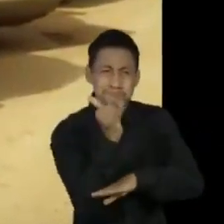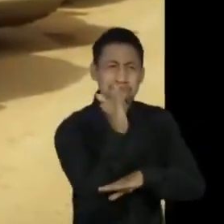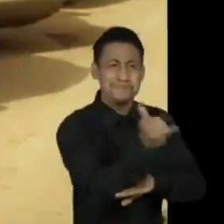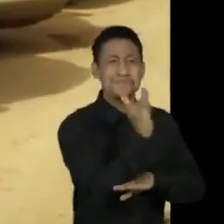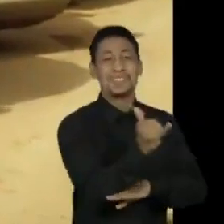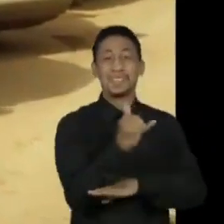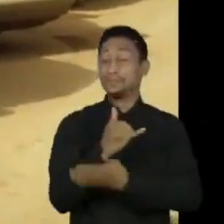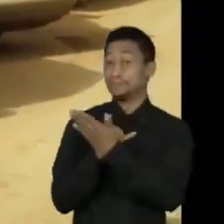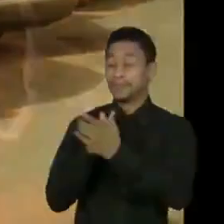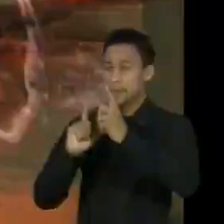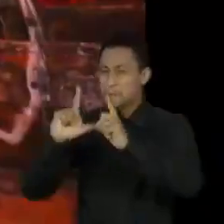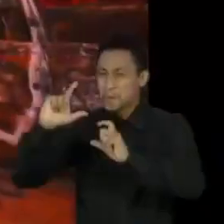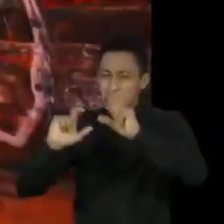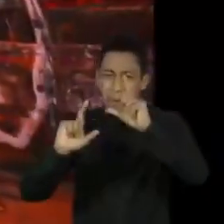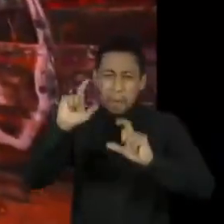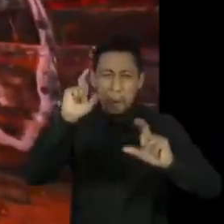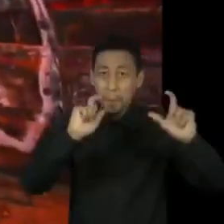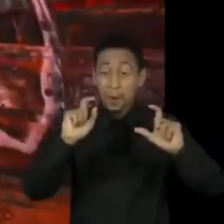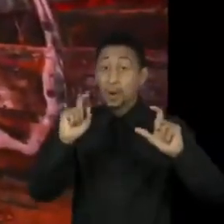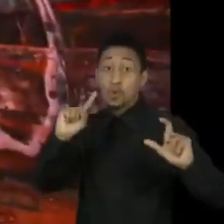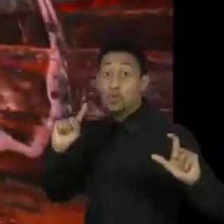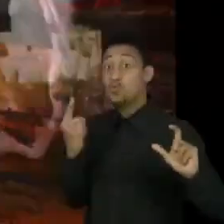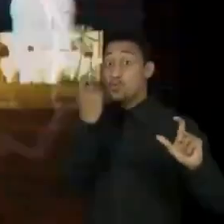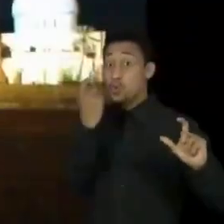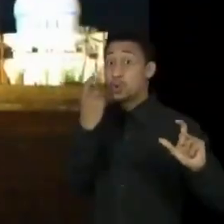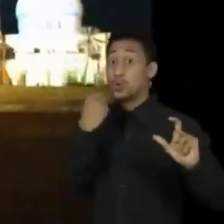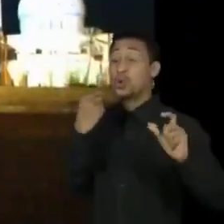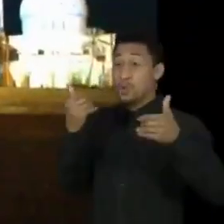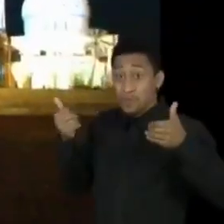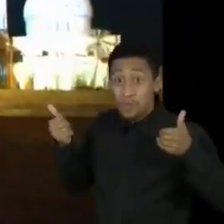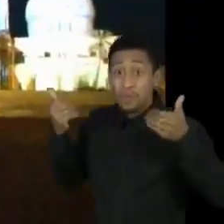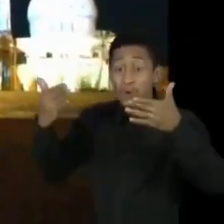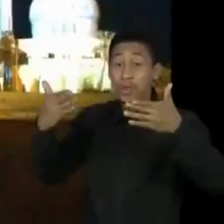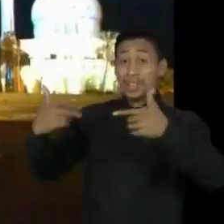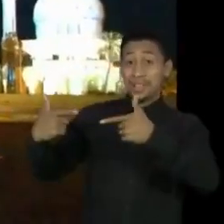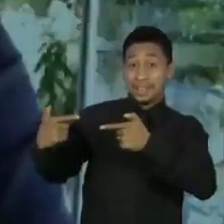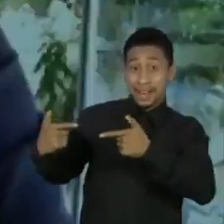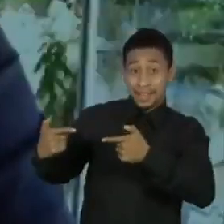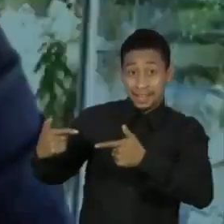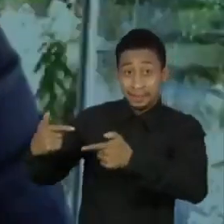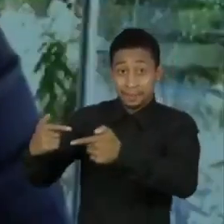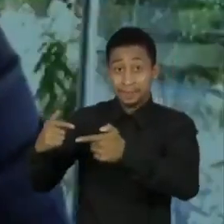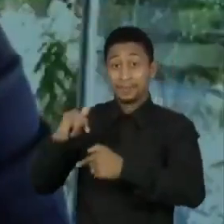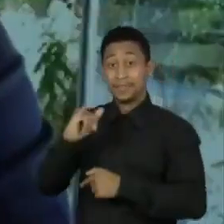foi o único fotógrafo brasileiro enviado para cobrir a guerra no Iraque, em 2003.